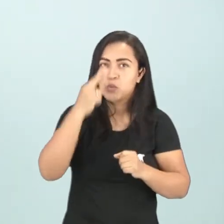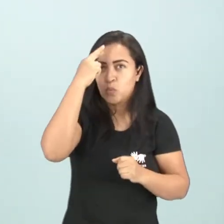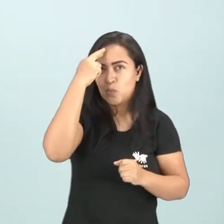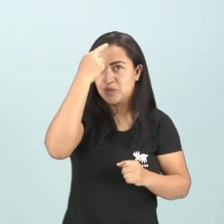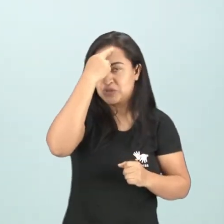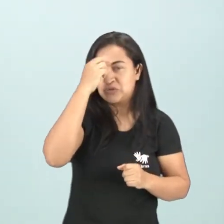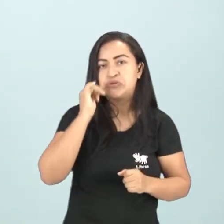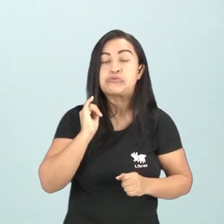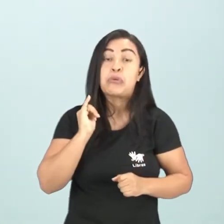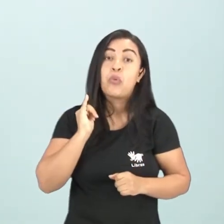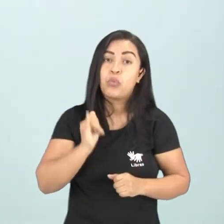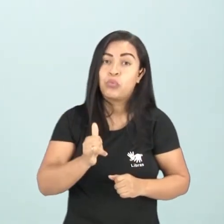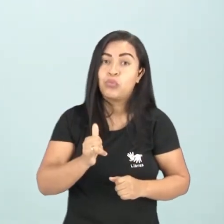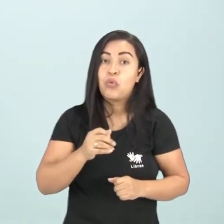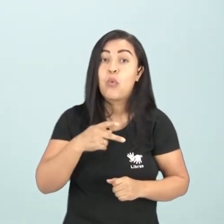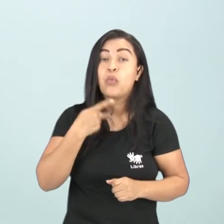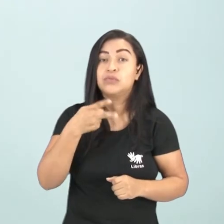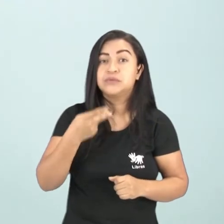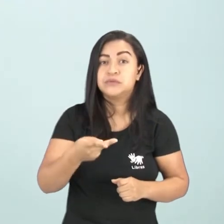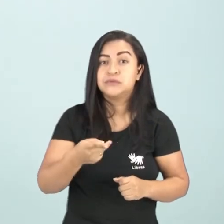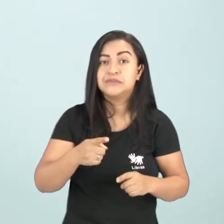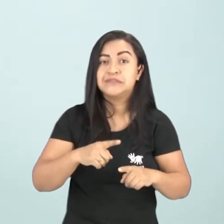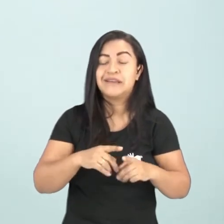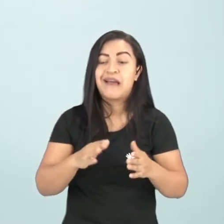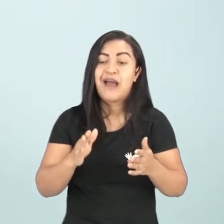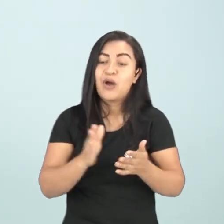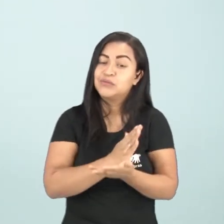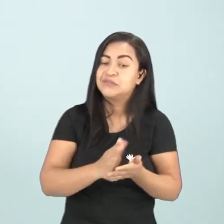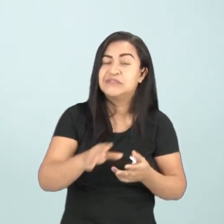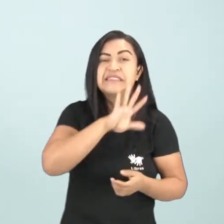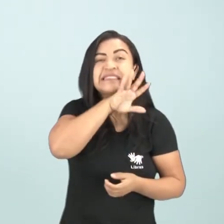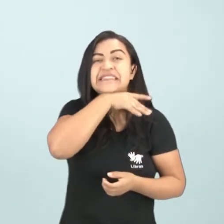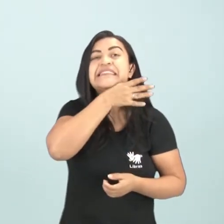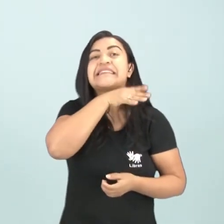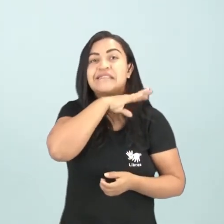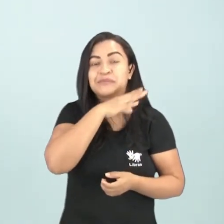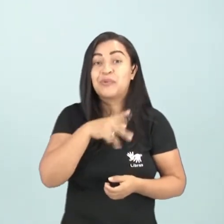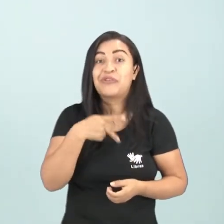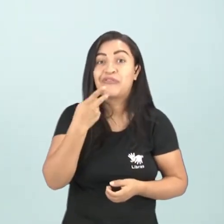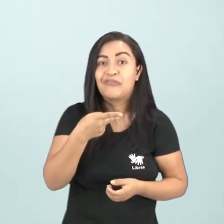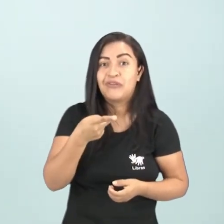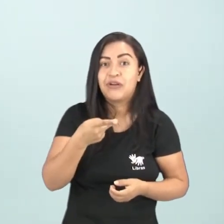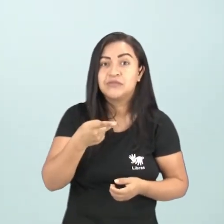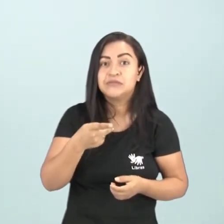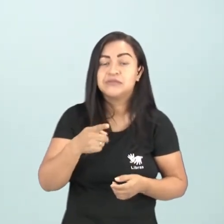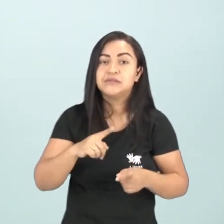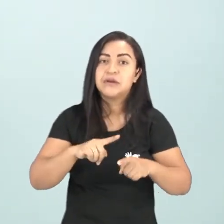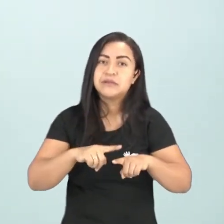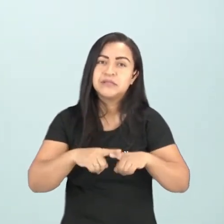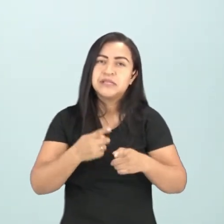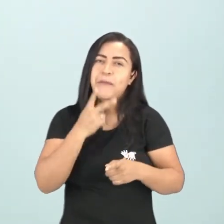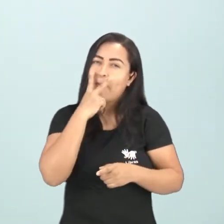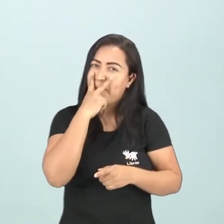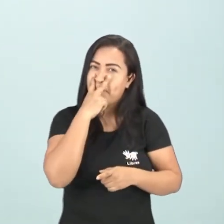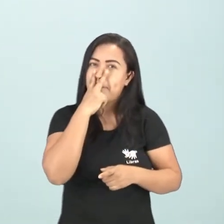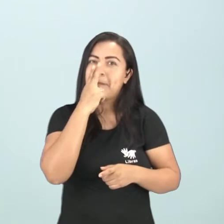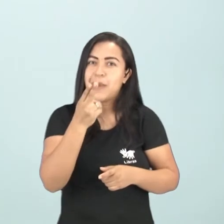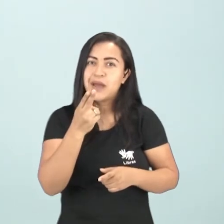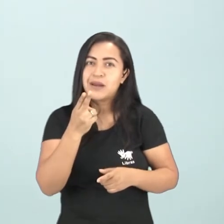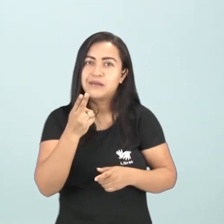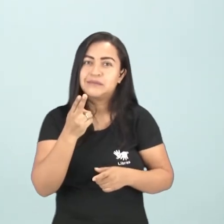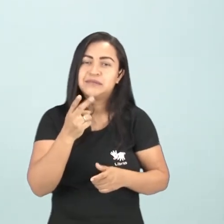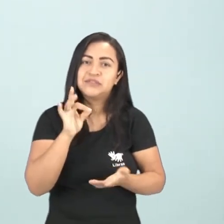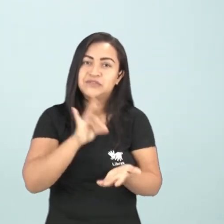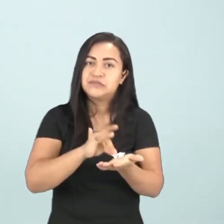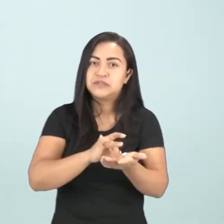falam, mas a história tem que ser o que? Verossímil, ou seja, o leitor tem que se achar dentro daquela